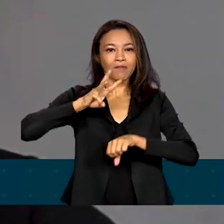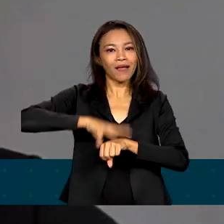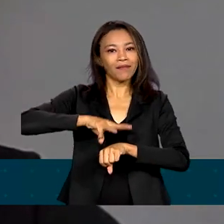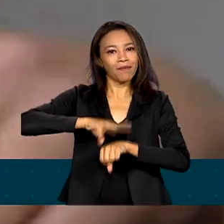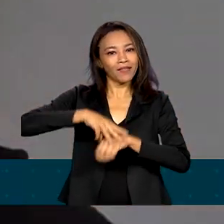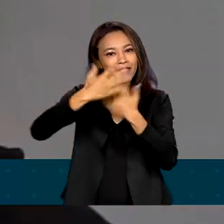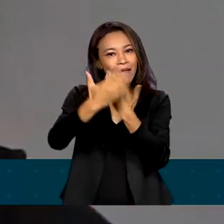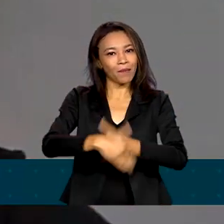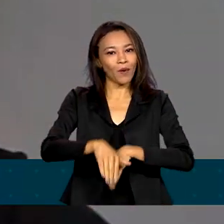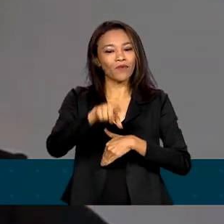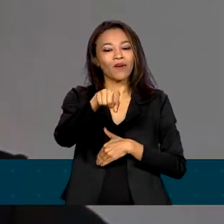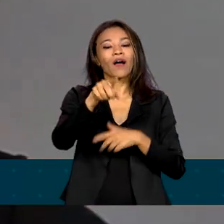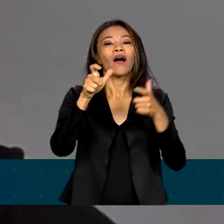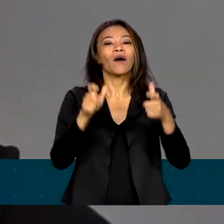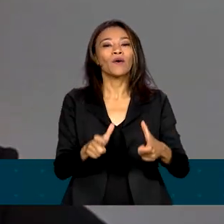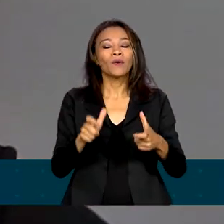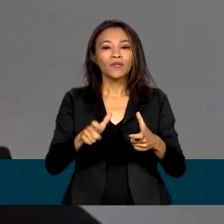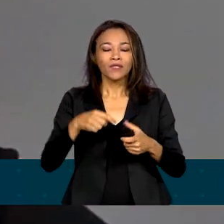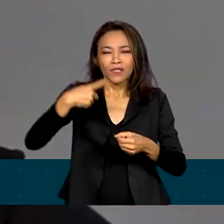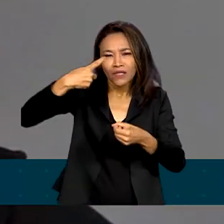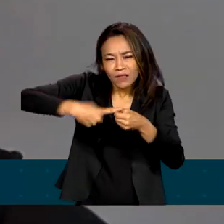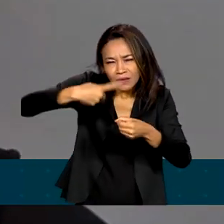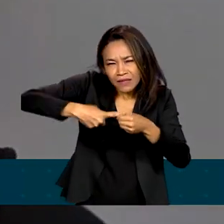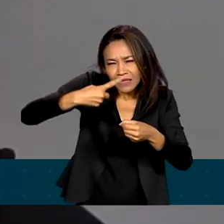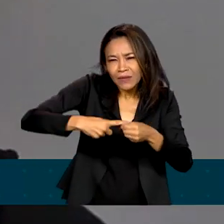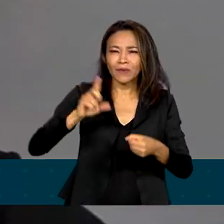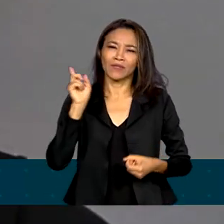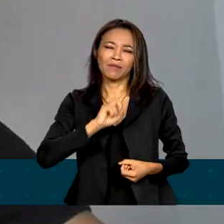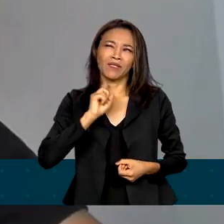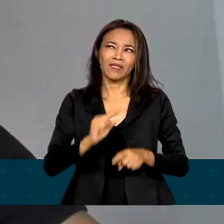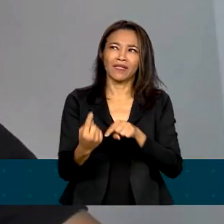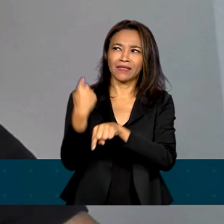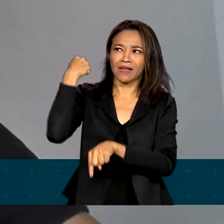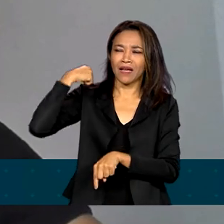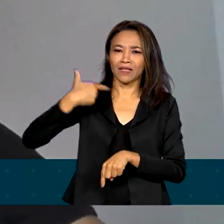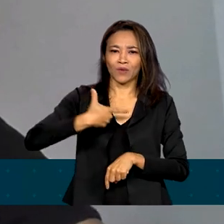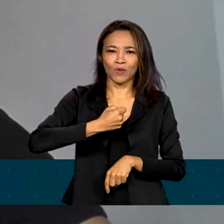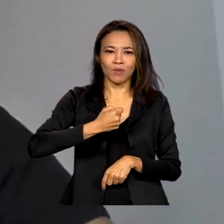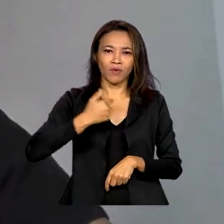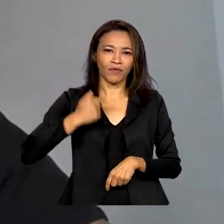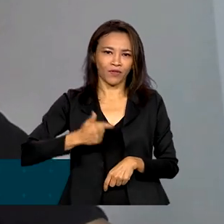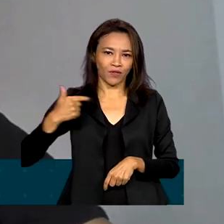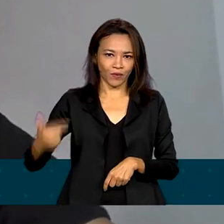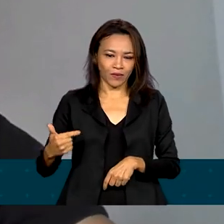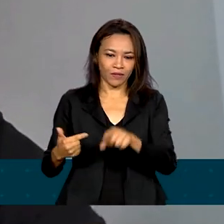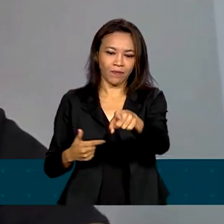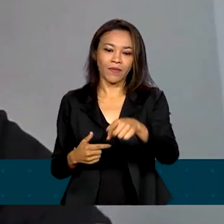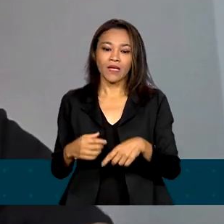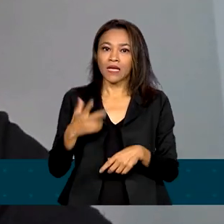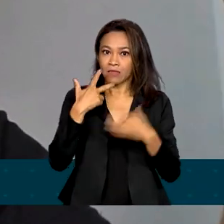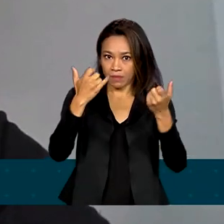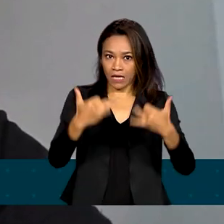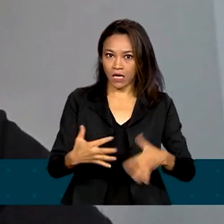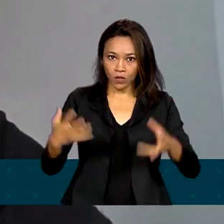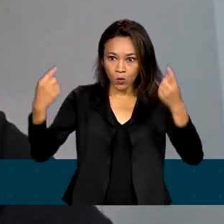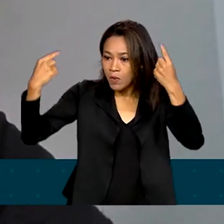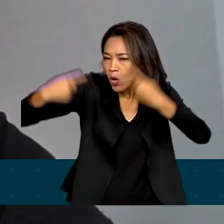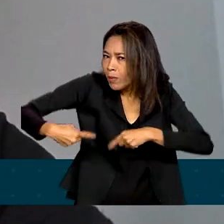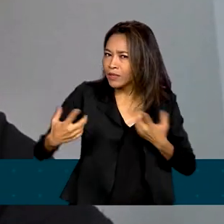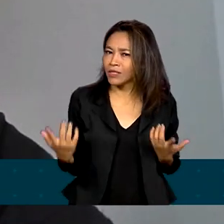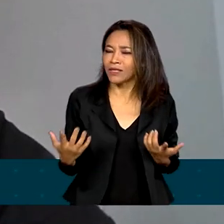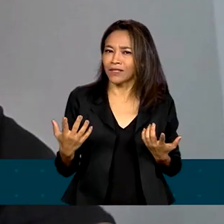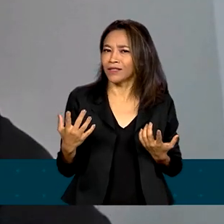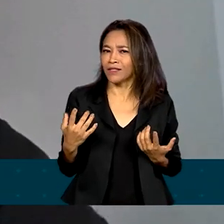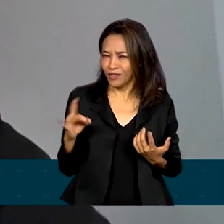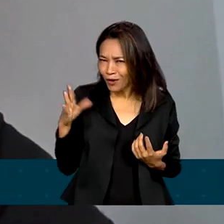Cipotânia, no interior de Minas Gerais, em 2022. Não é só sobre competir, é mais sobre você